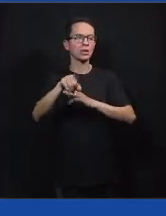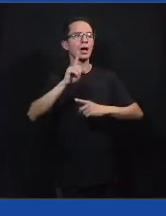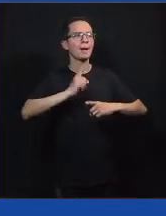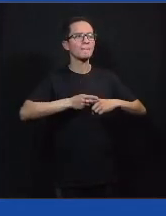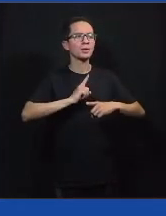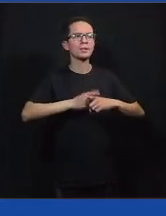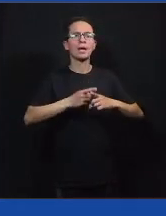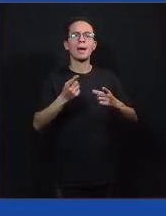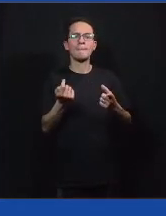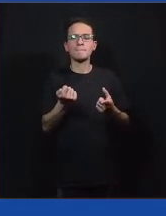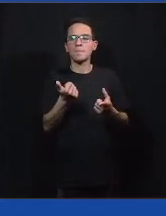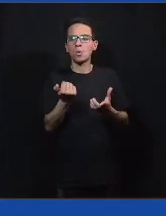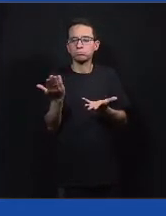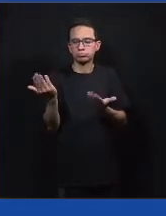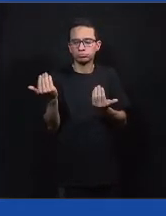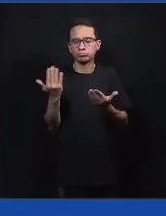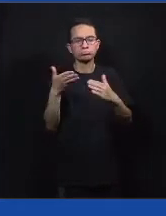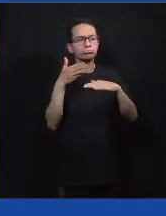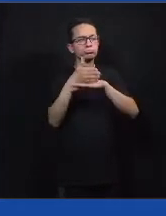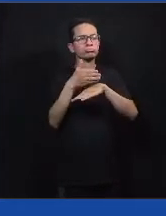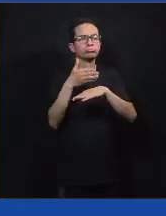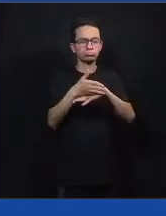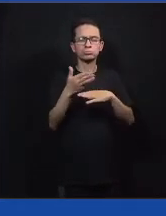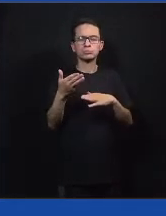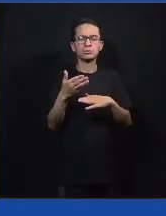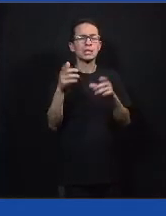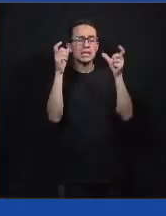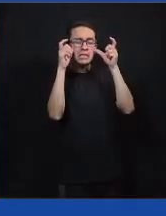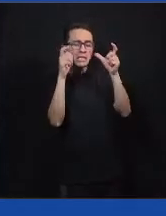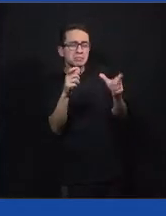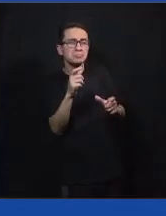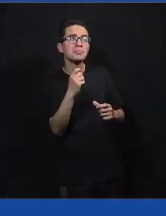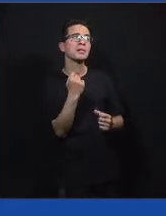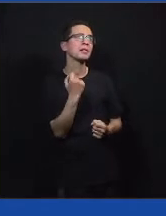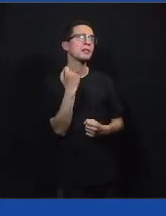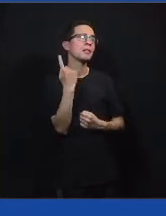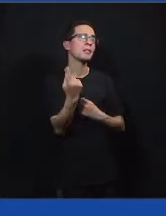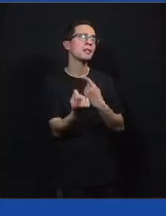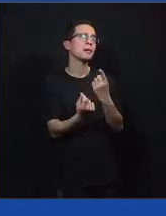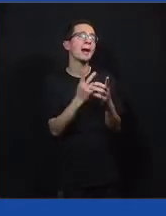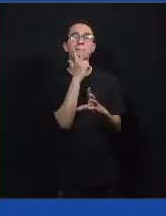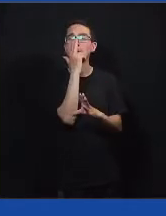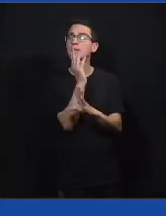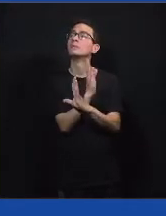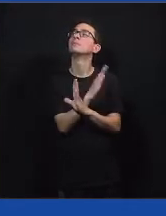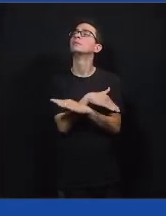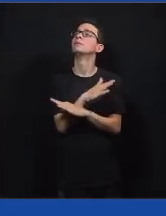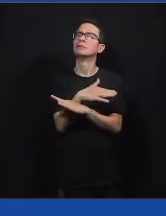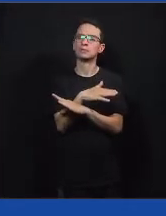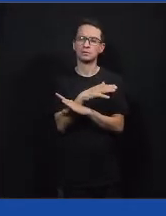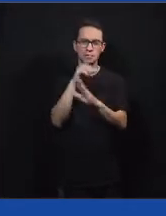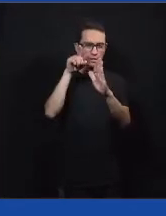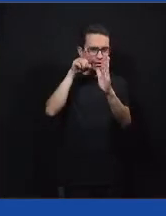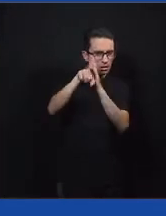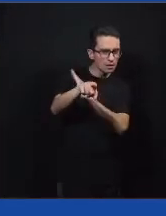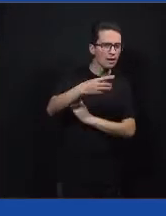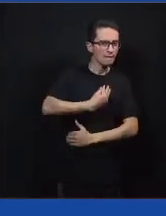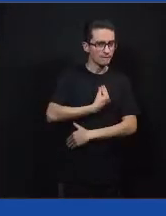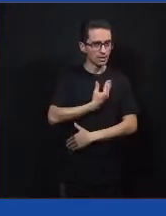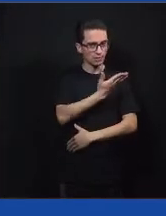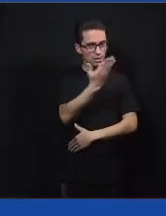pouco da política. Se interessa pouco. A partir da sua vivência, um pouco do que você discutiu no projeto,